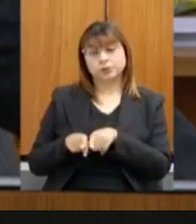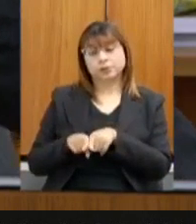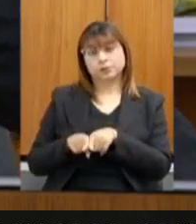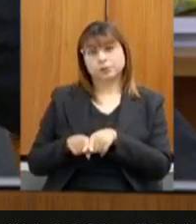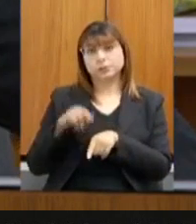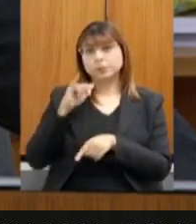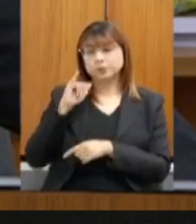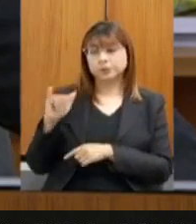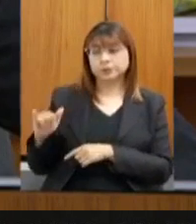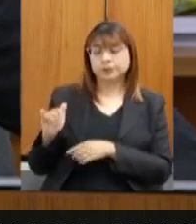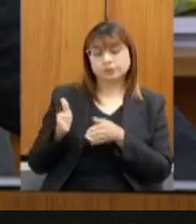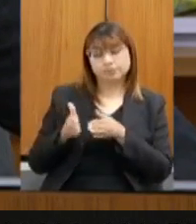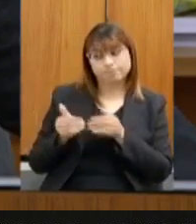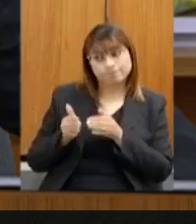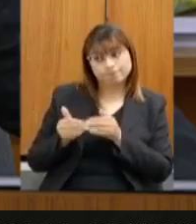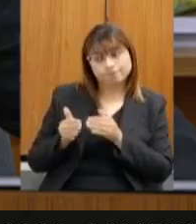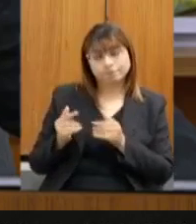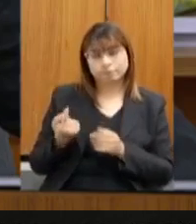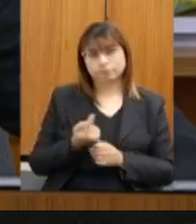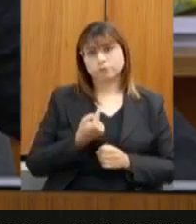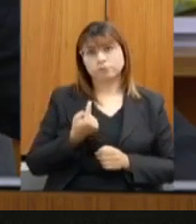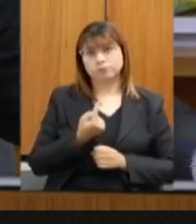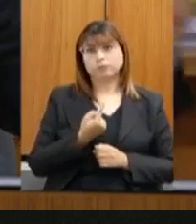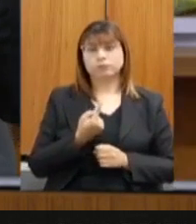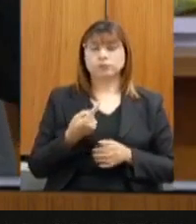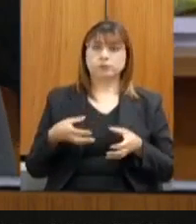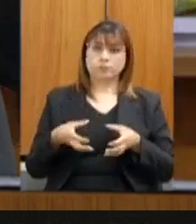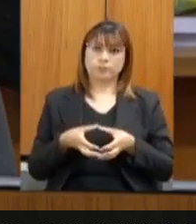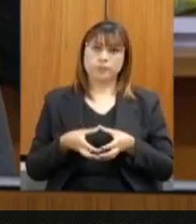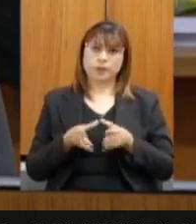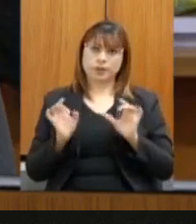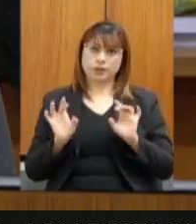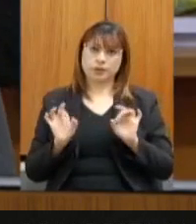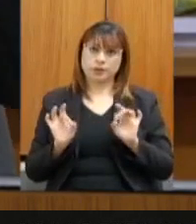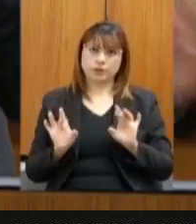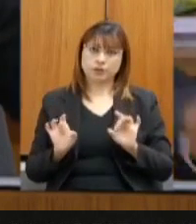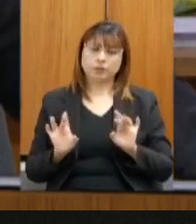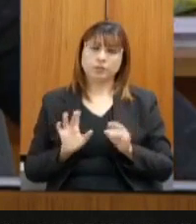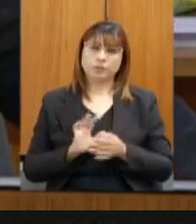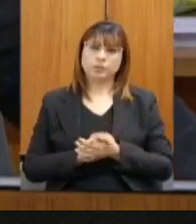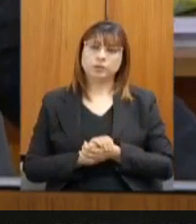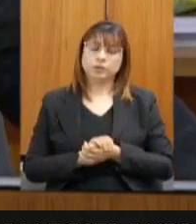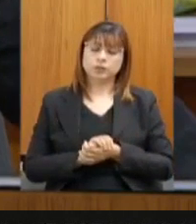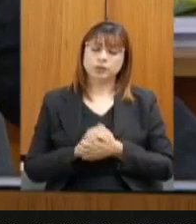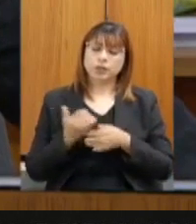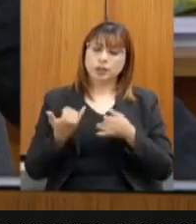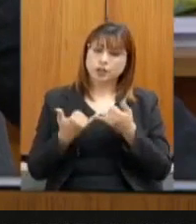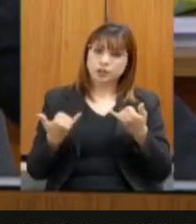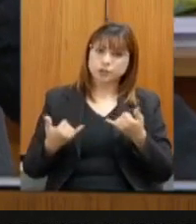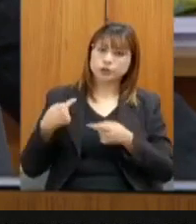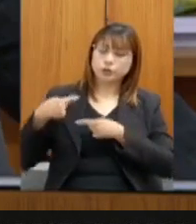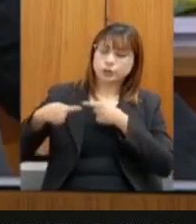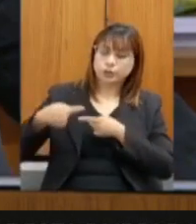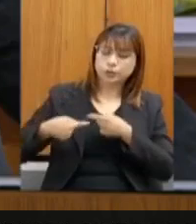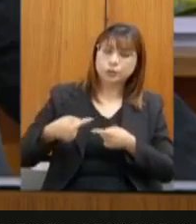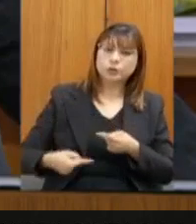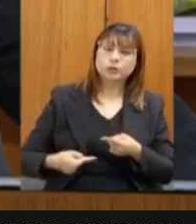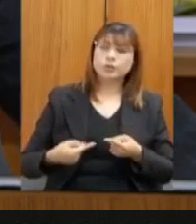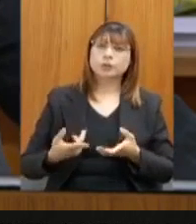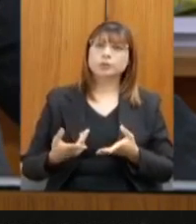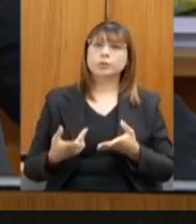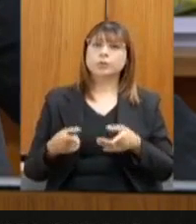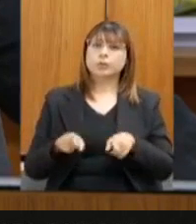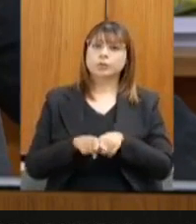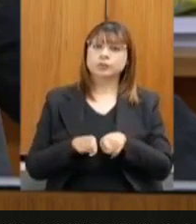um pedido nosso, através da Comissão Extraordinária das Energias Renováveis e